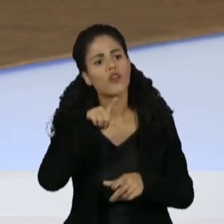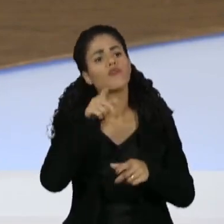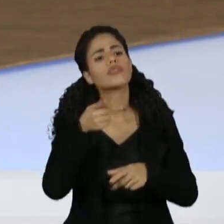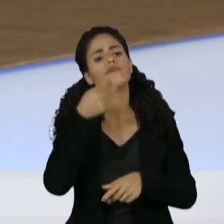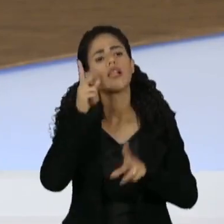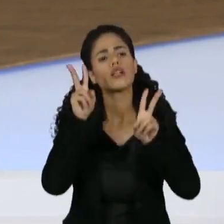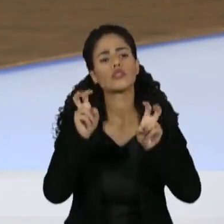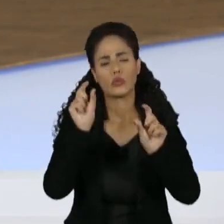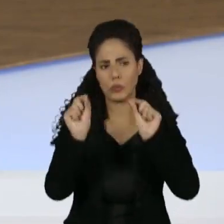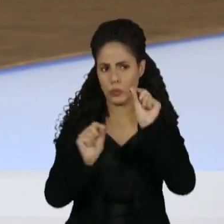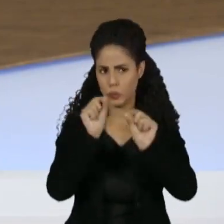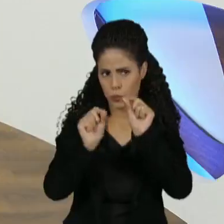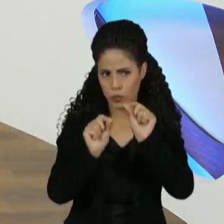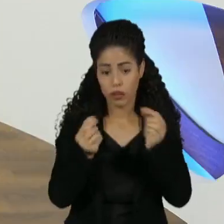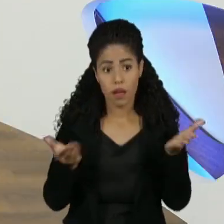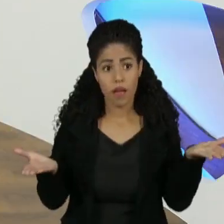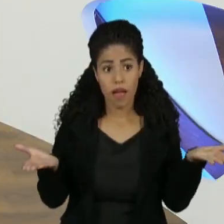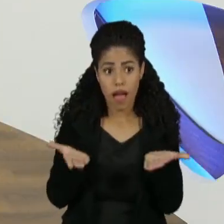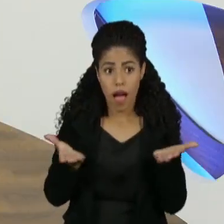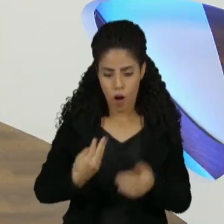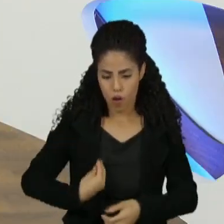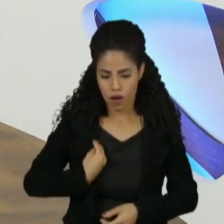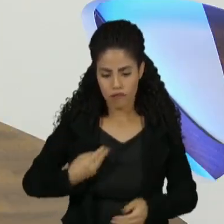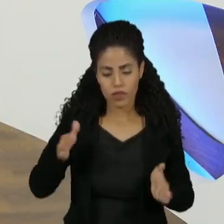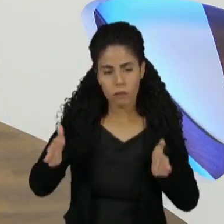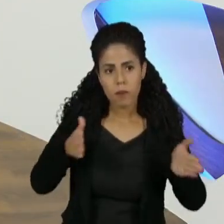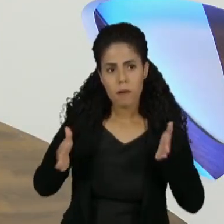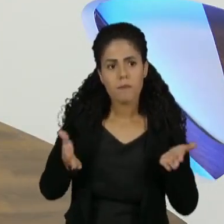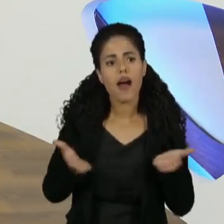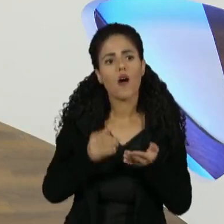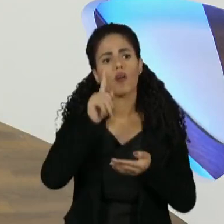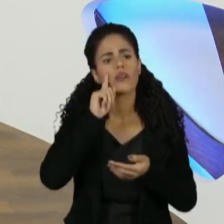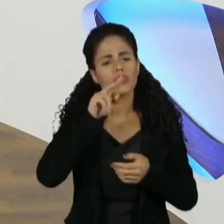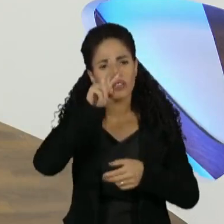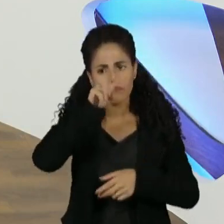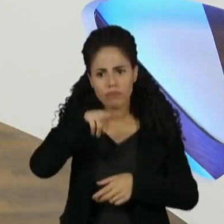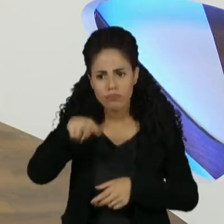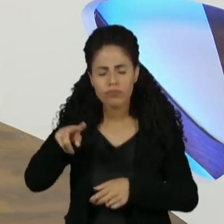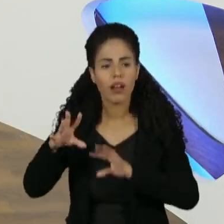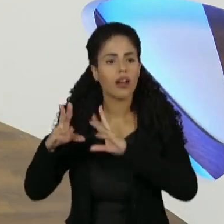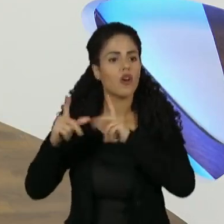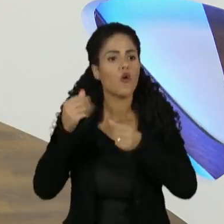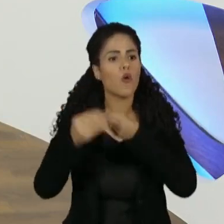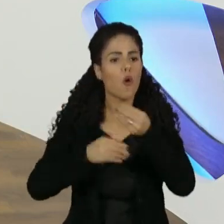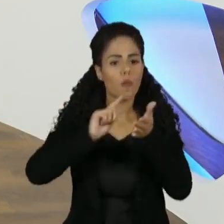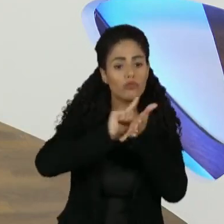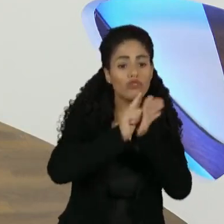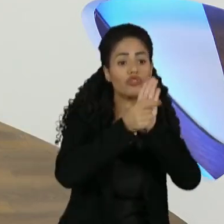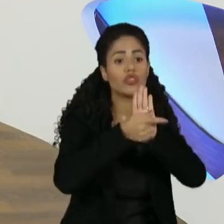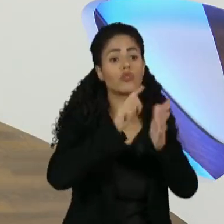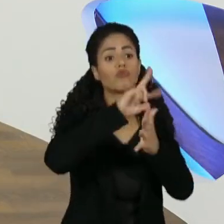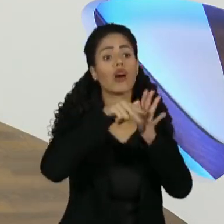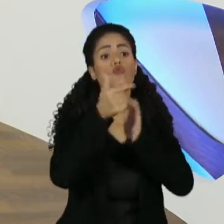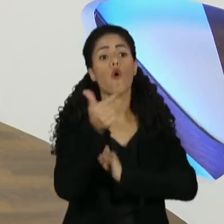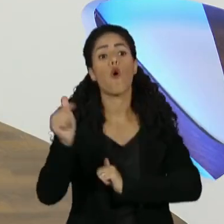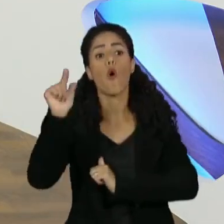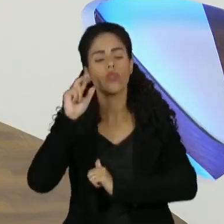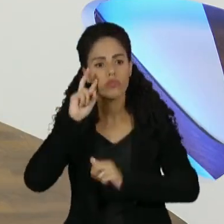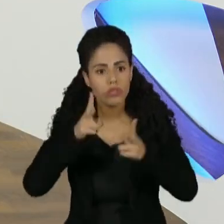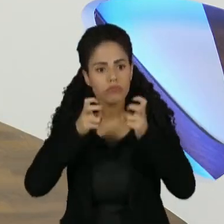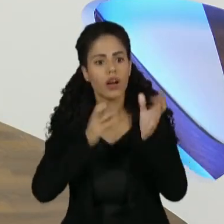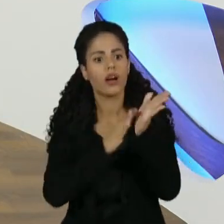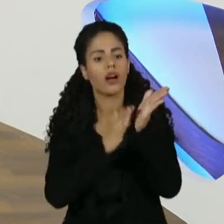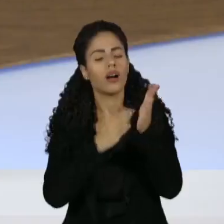falasse pra gente, Péricles, nesse momento da sua carreira, que você está sendo visto por muitos segmentos e outros gêneros musicais, com